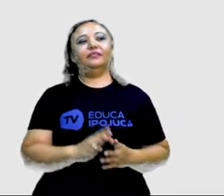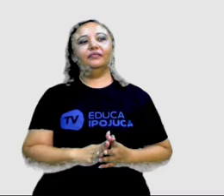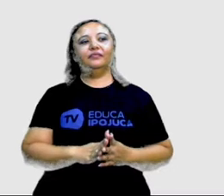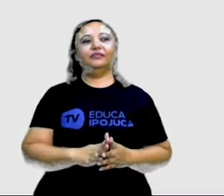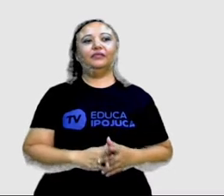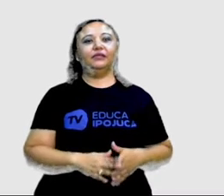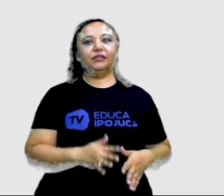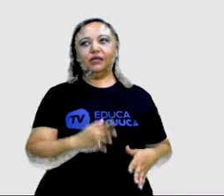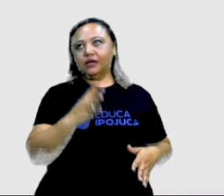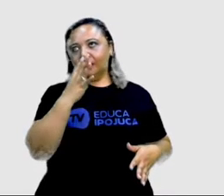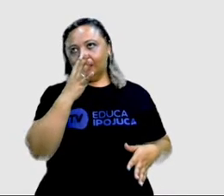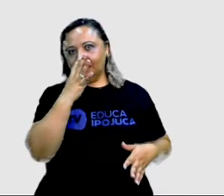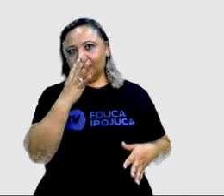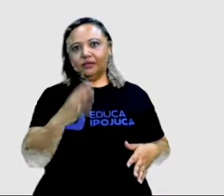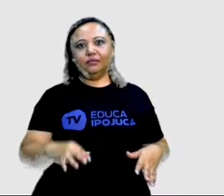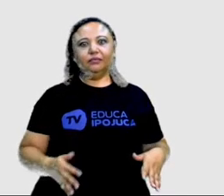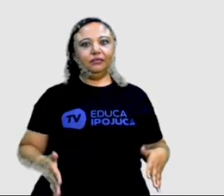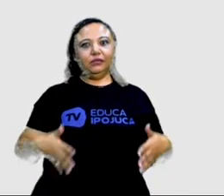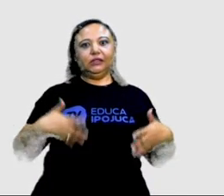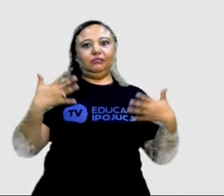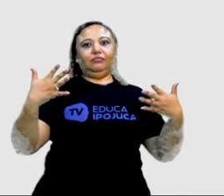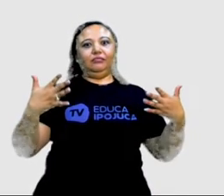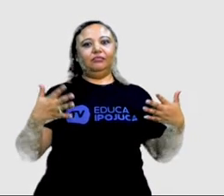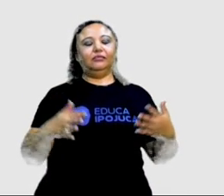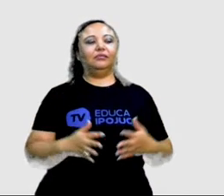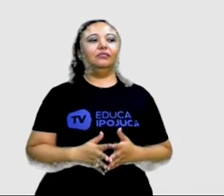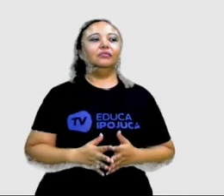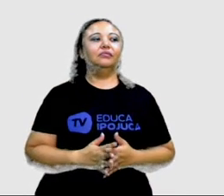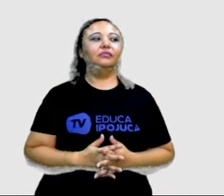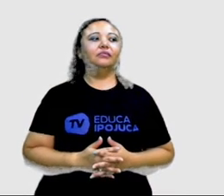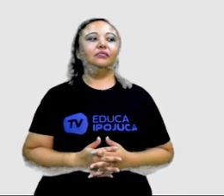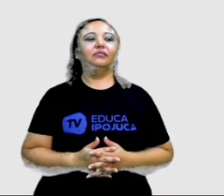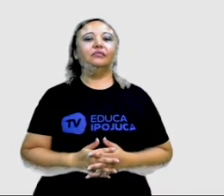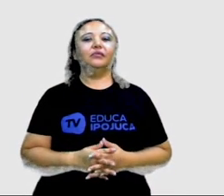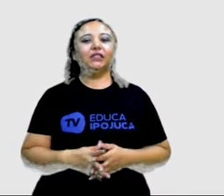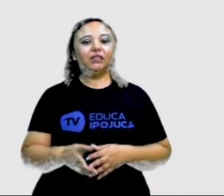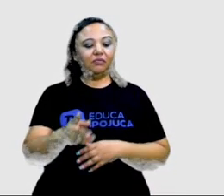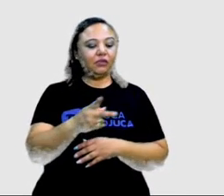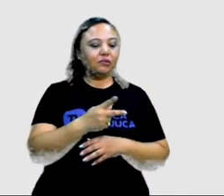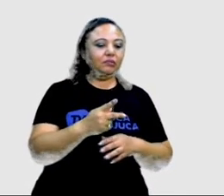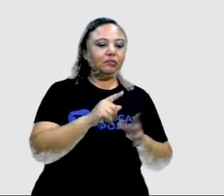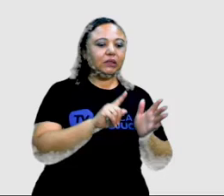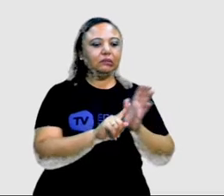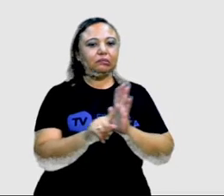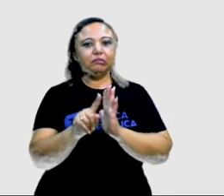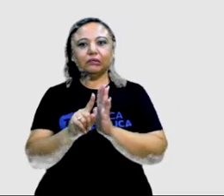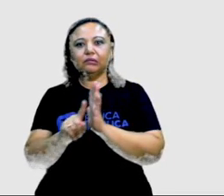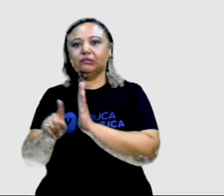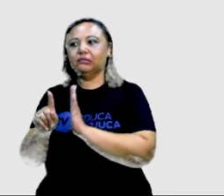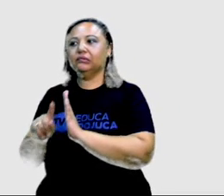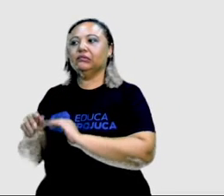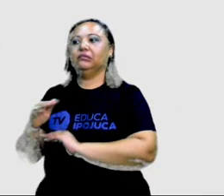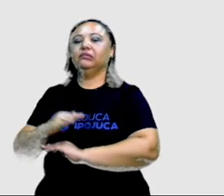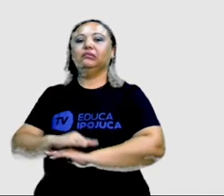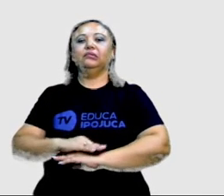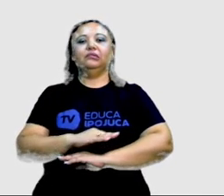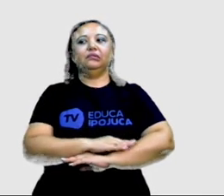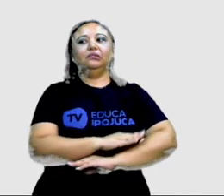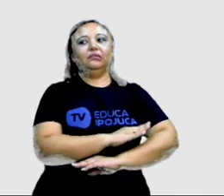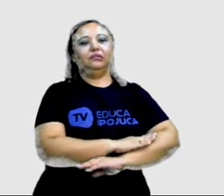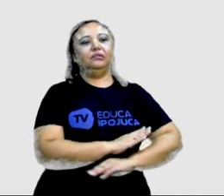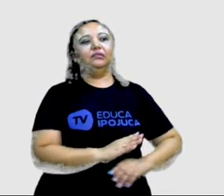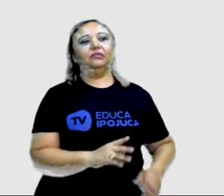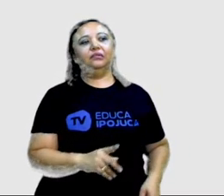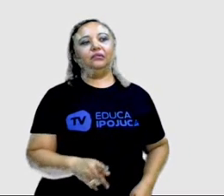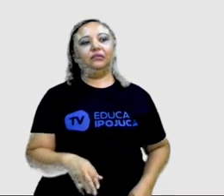ficaram espantados, eles ficaram olhando para o sapo, ficaram atrás do sapo procurando. Isso, de acordo com a sua interpretação, você vai